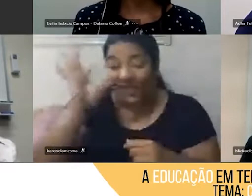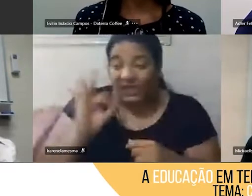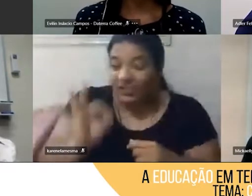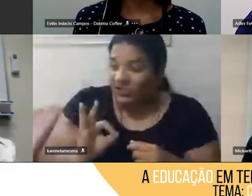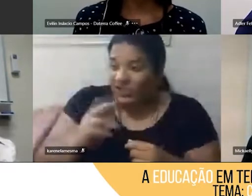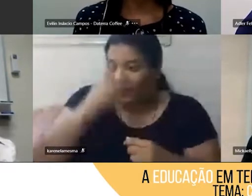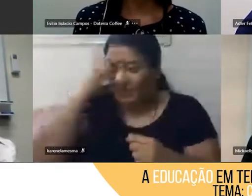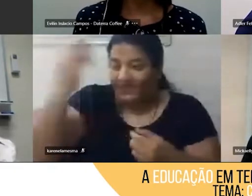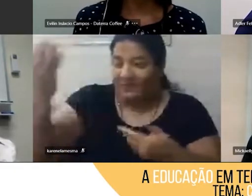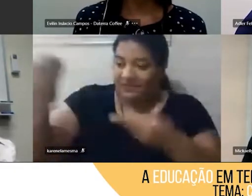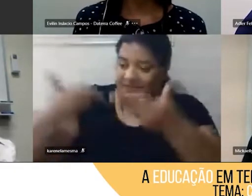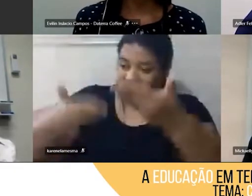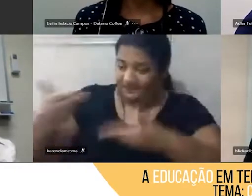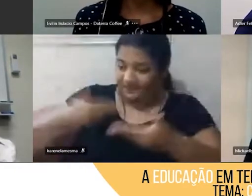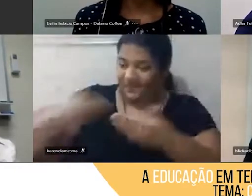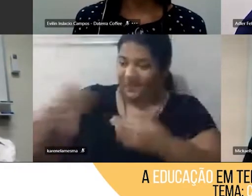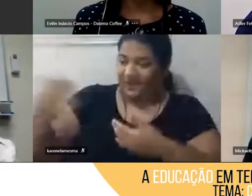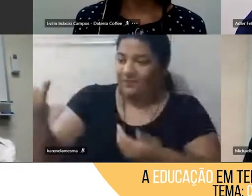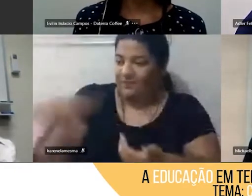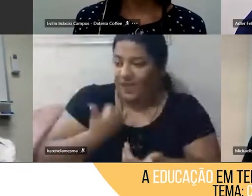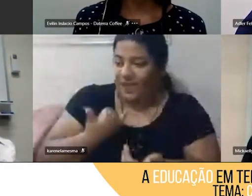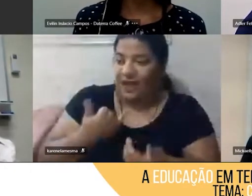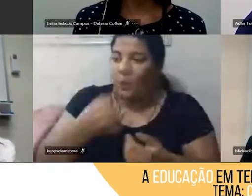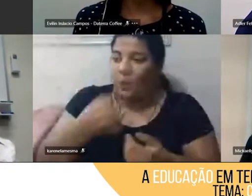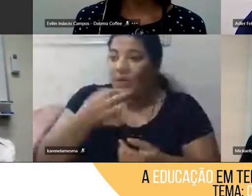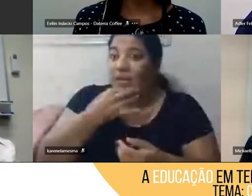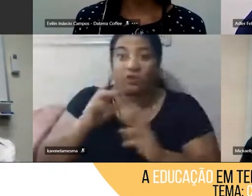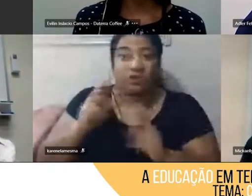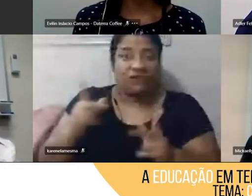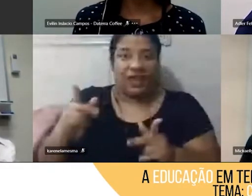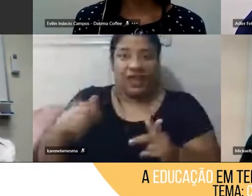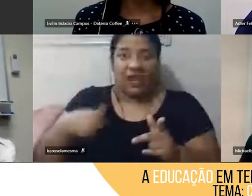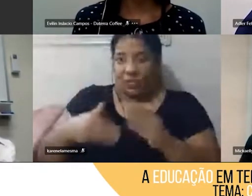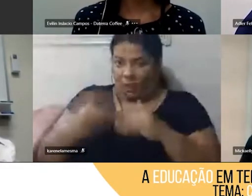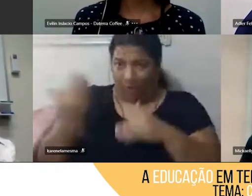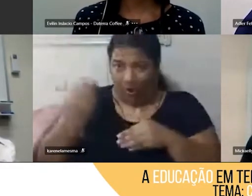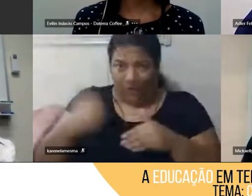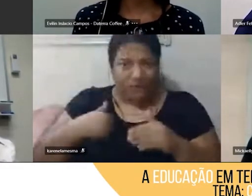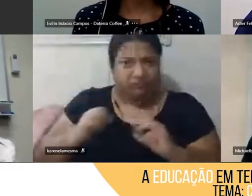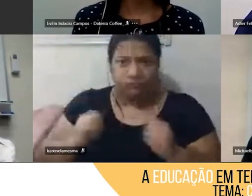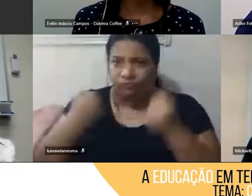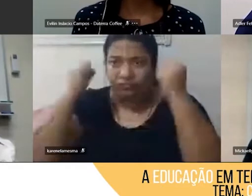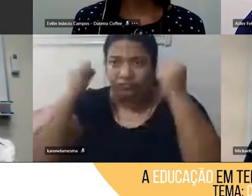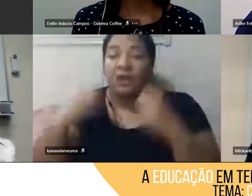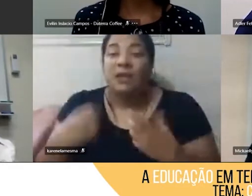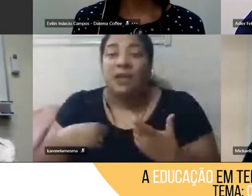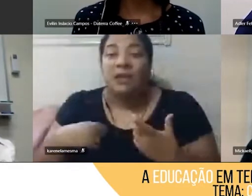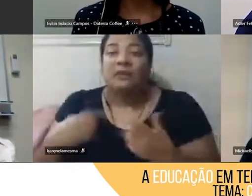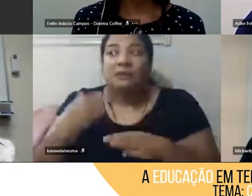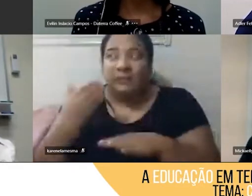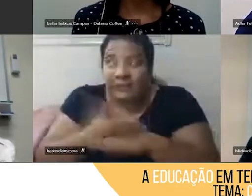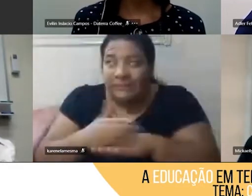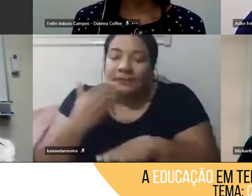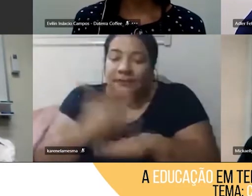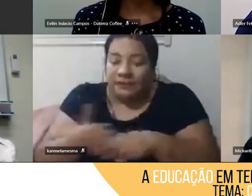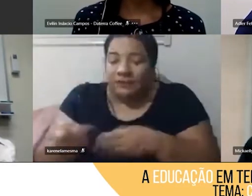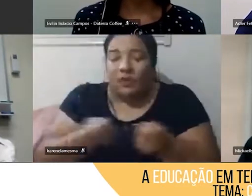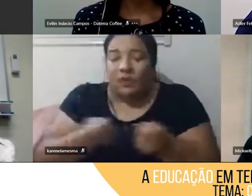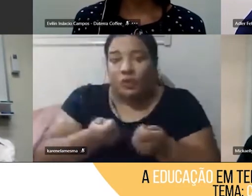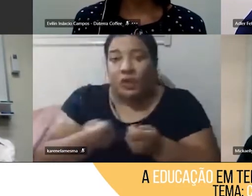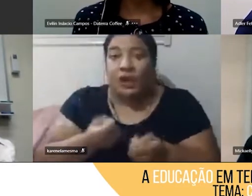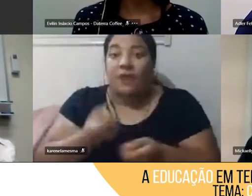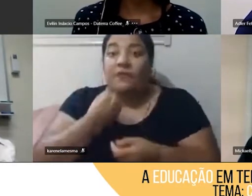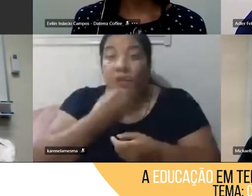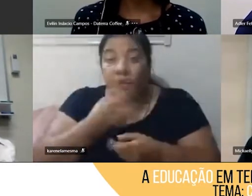quando elas tinham opiniões diferentes da minha. e aí eu comecei a trabalhar muito isso e eu digo que esses espaços onde eu pude me